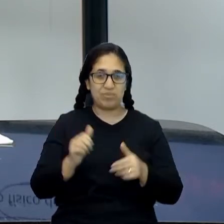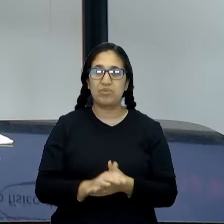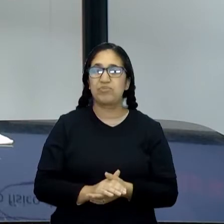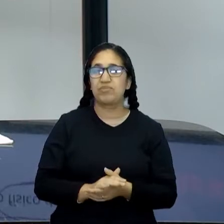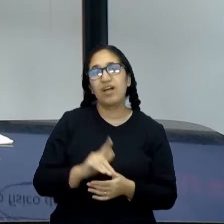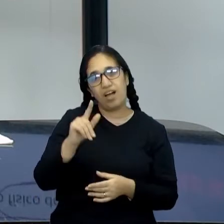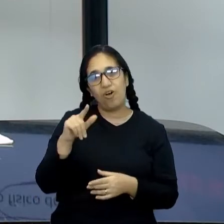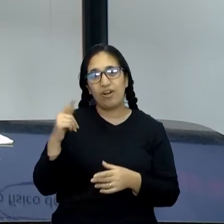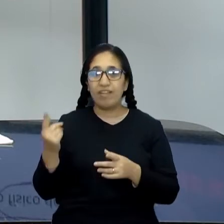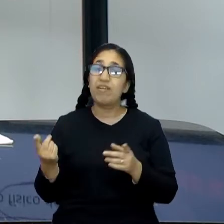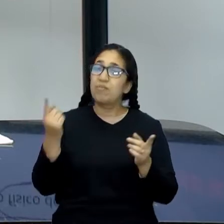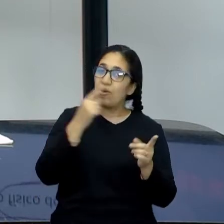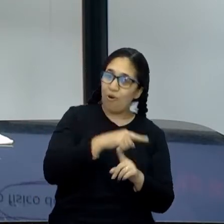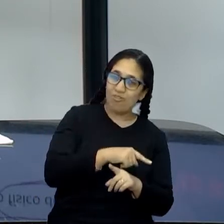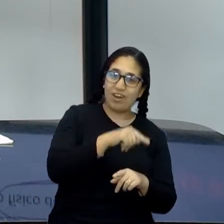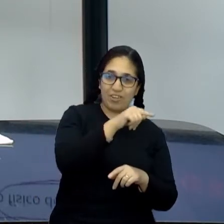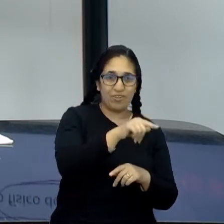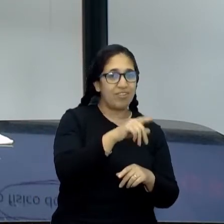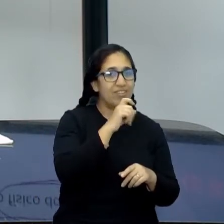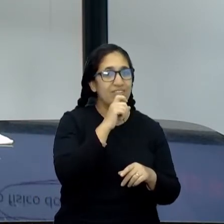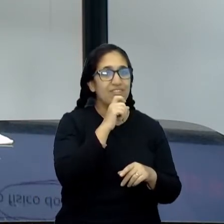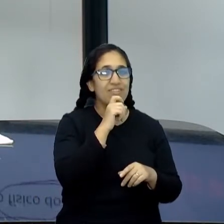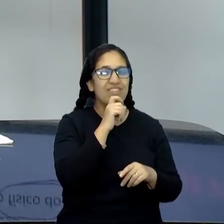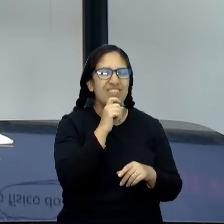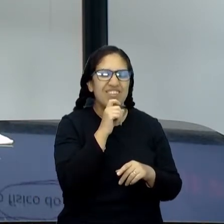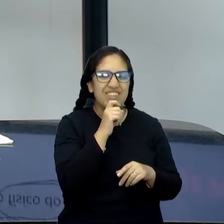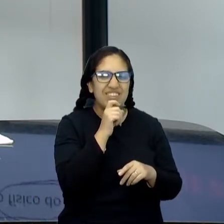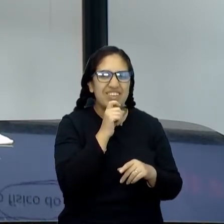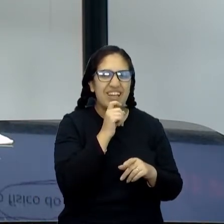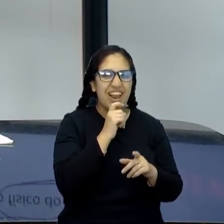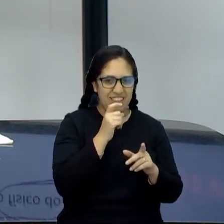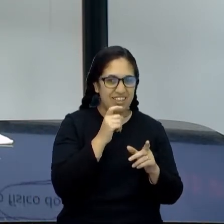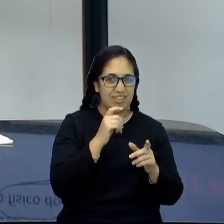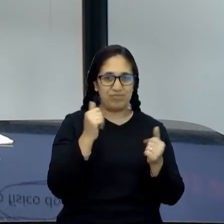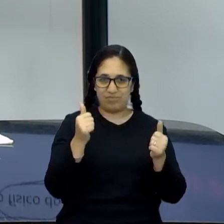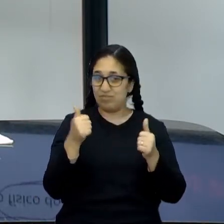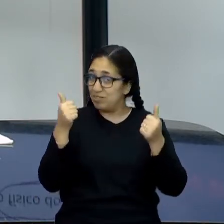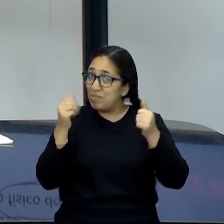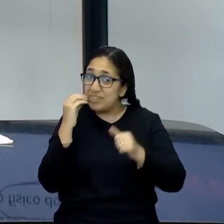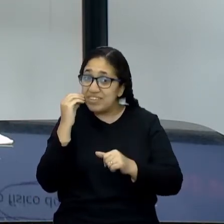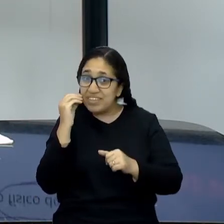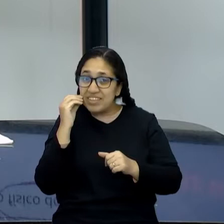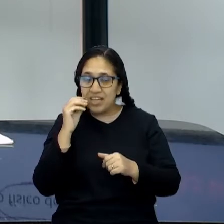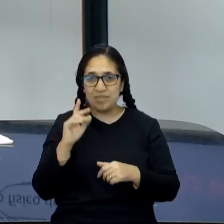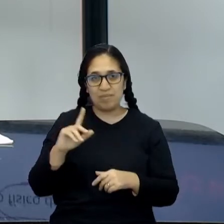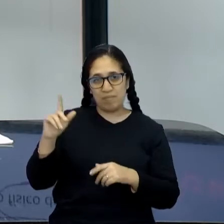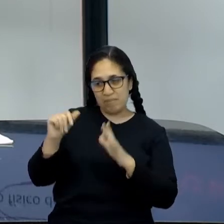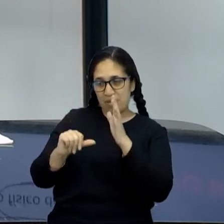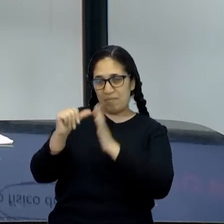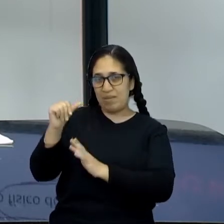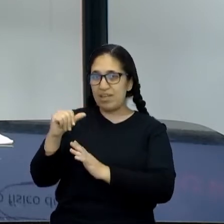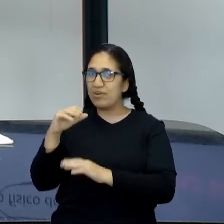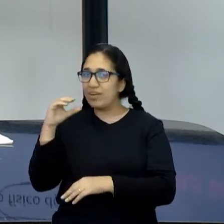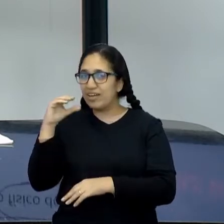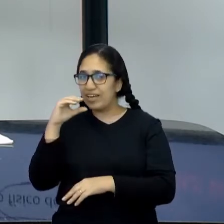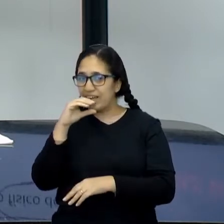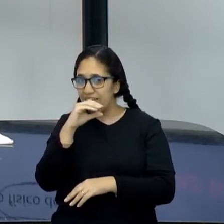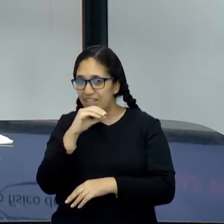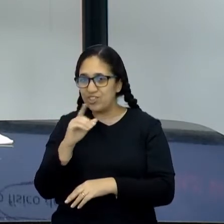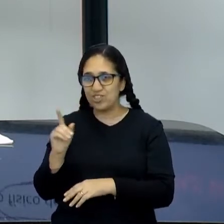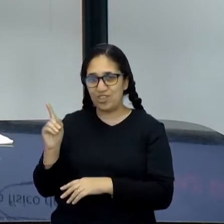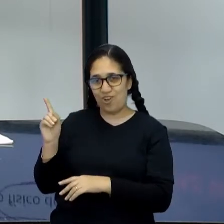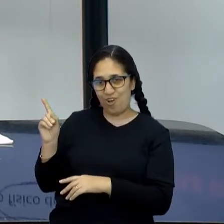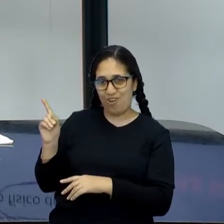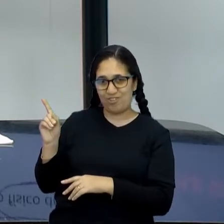E eu vou fazer o contrário, quando na água fria a bexiga vai murchar. Então, vamos ver se vai dar certo. Primeiro, eu vou colocar na água quente, olha aqui como que tá.